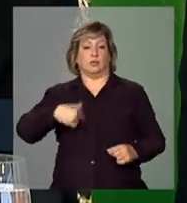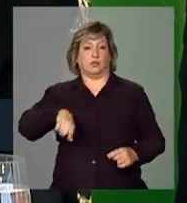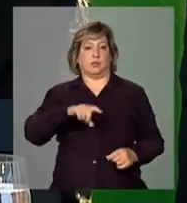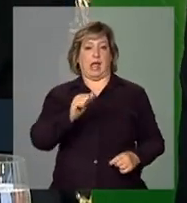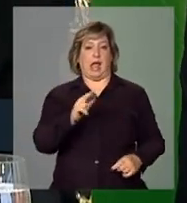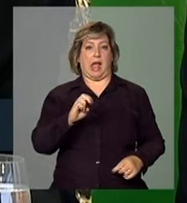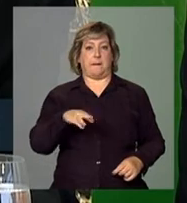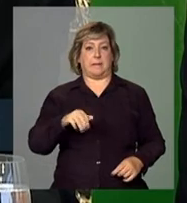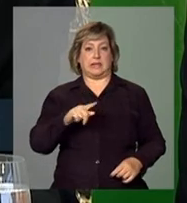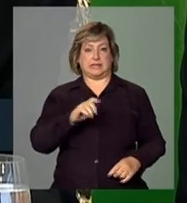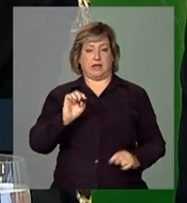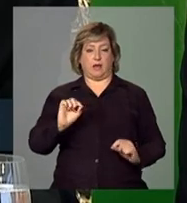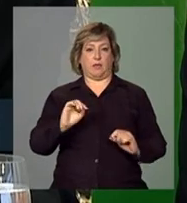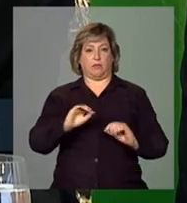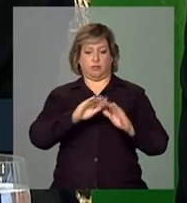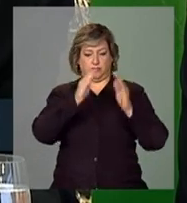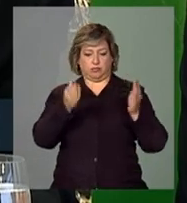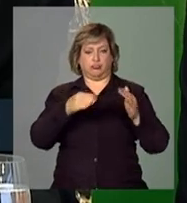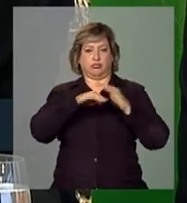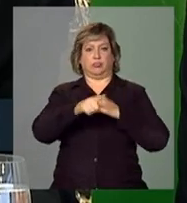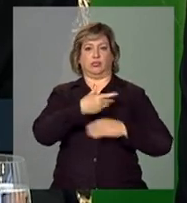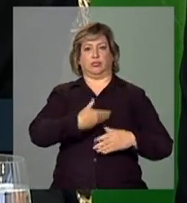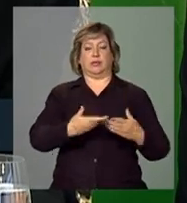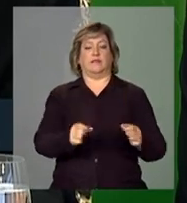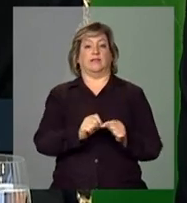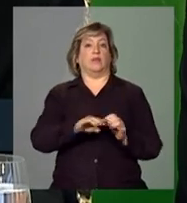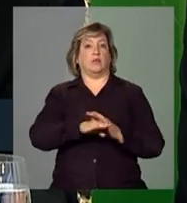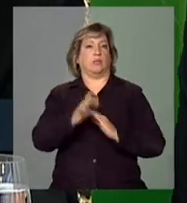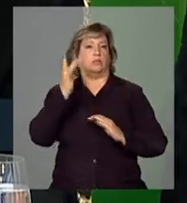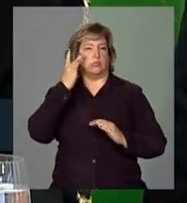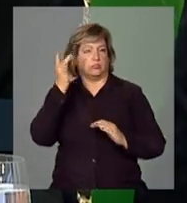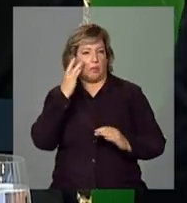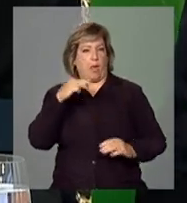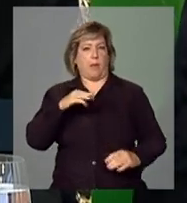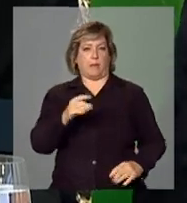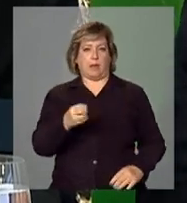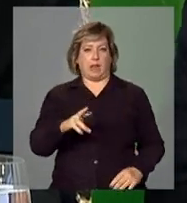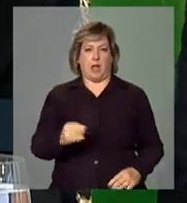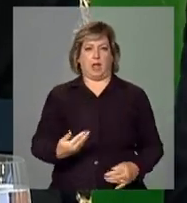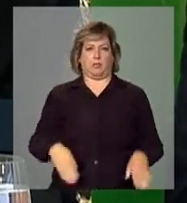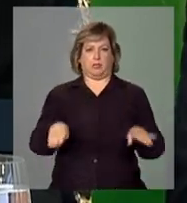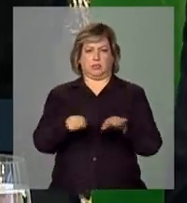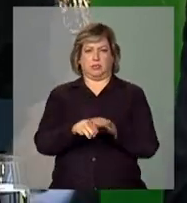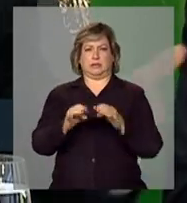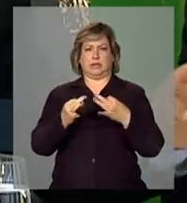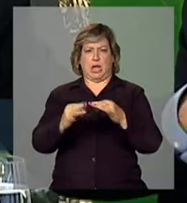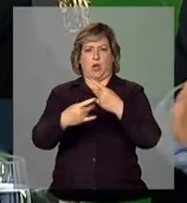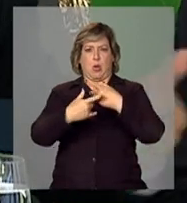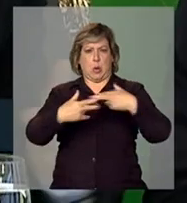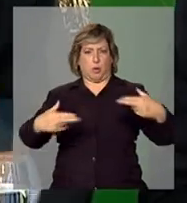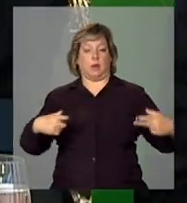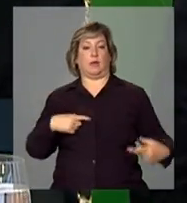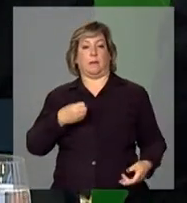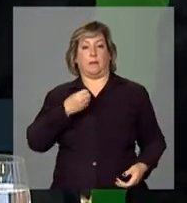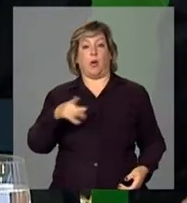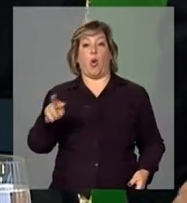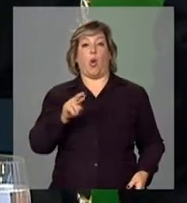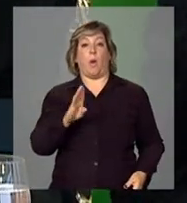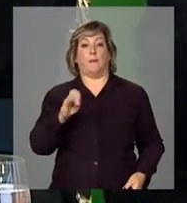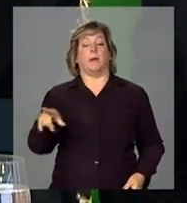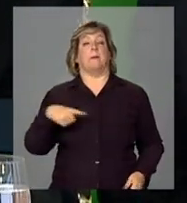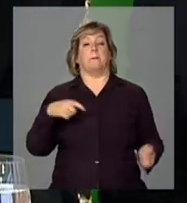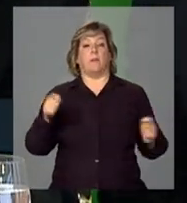é modernizar esses armazéns, tornar esses armazéns mais modernos, competitivos, com silagem, quem pode falar é o RUBS,